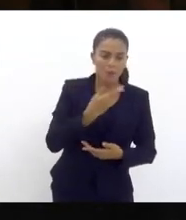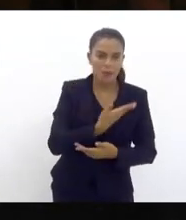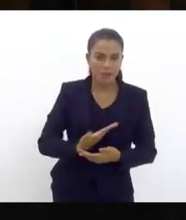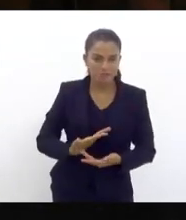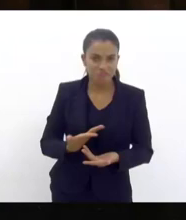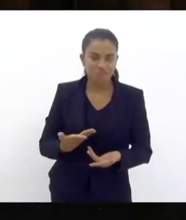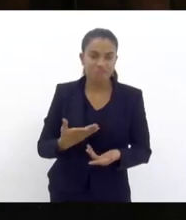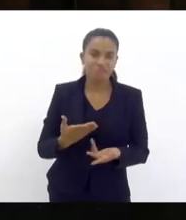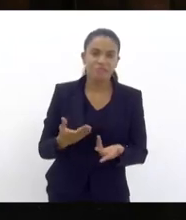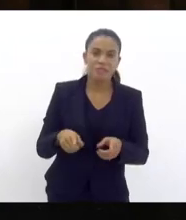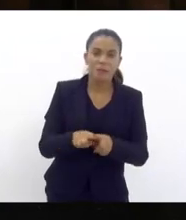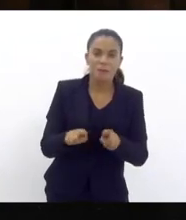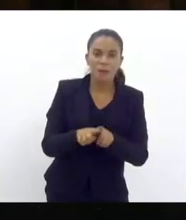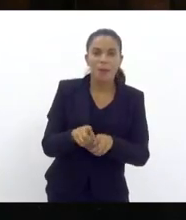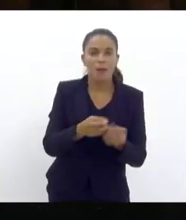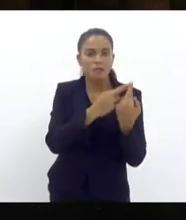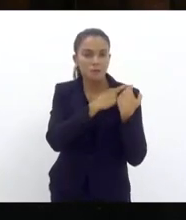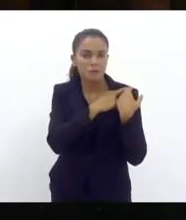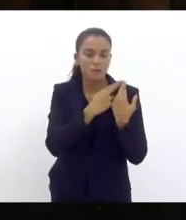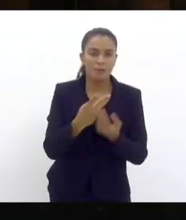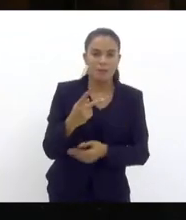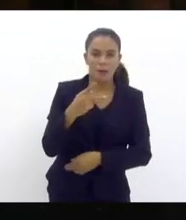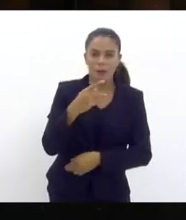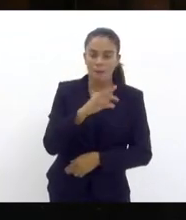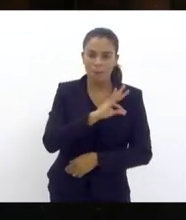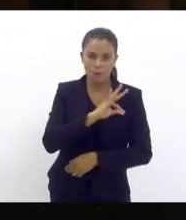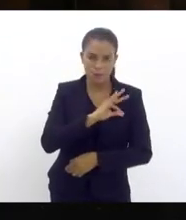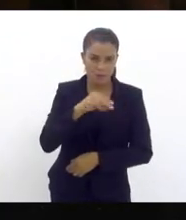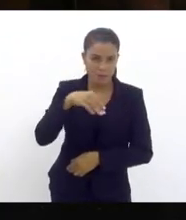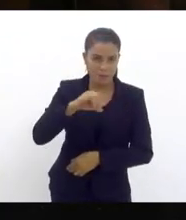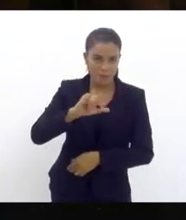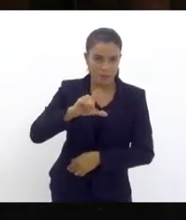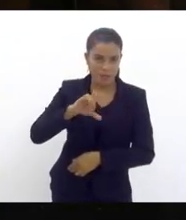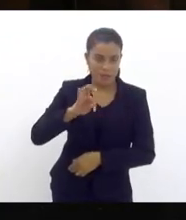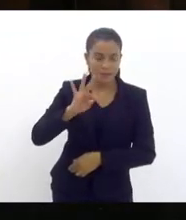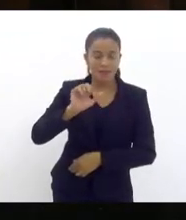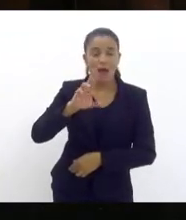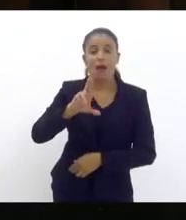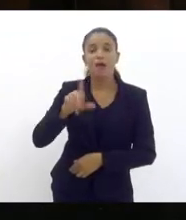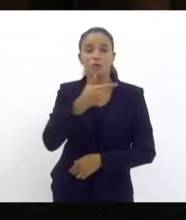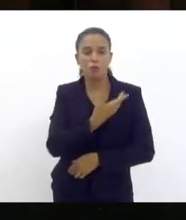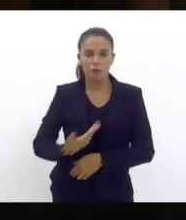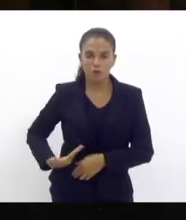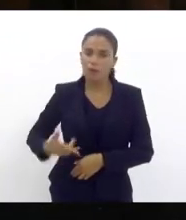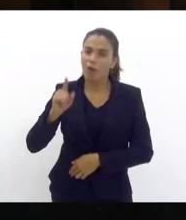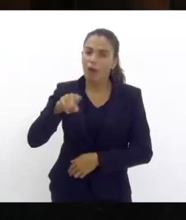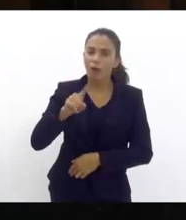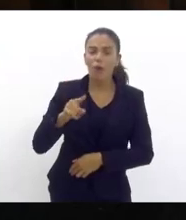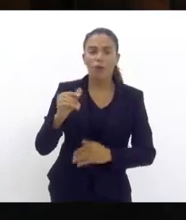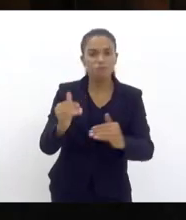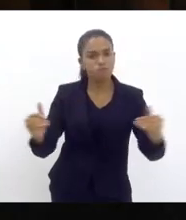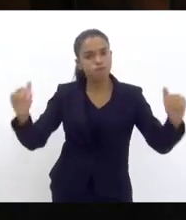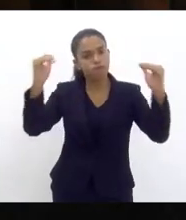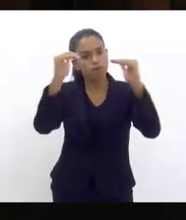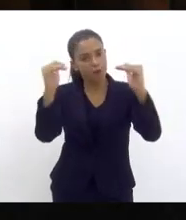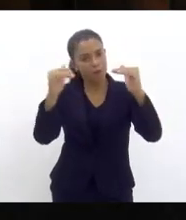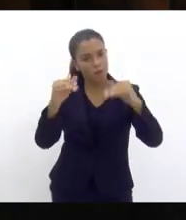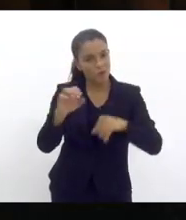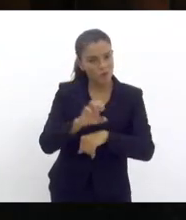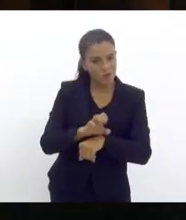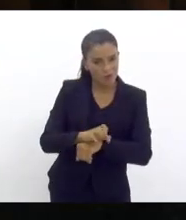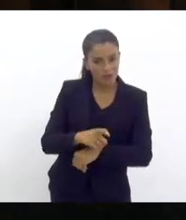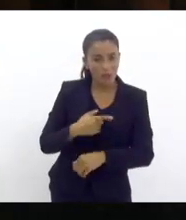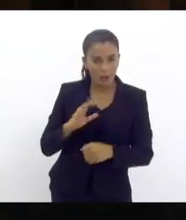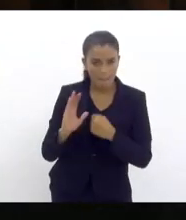civil e polícia militar. E o governador que é a autoridade máxima desse Estado negligencia, se